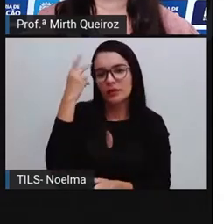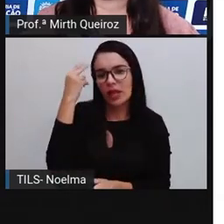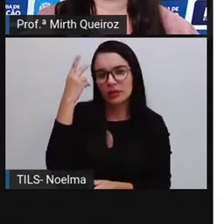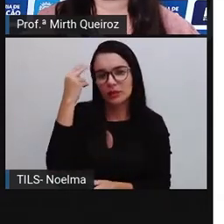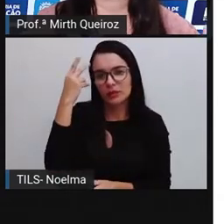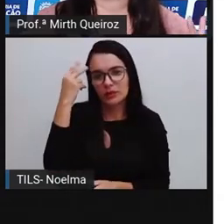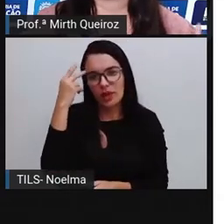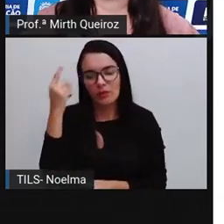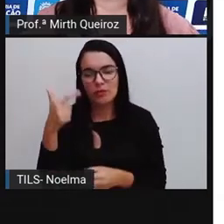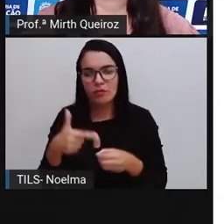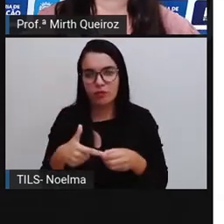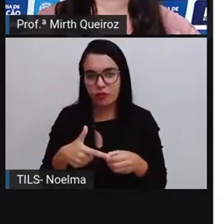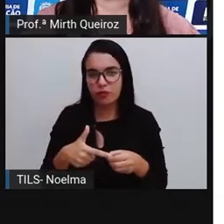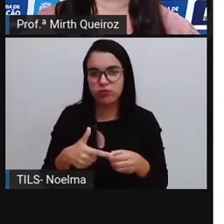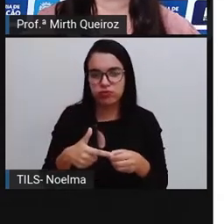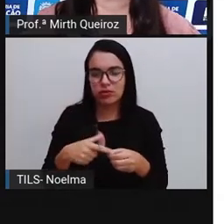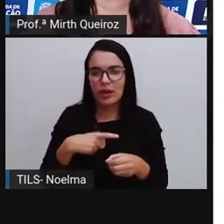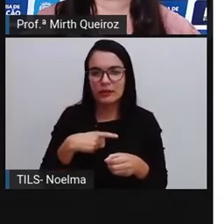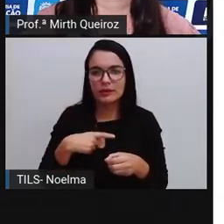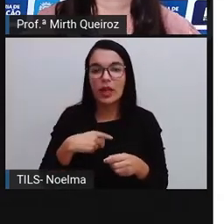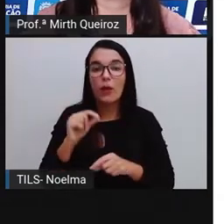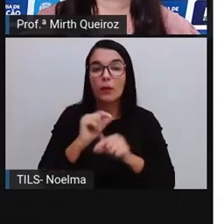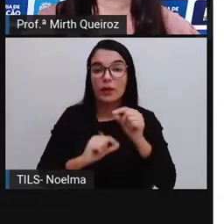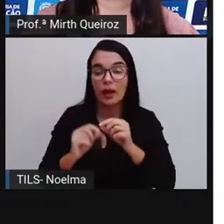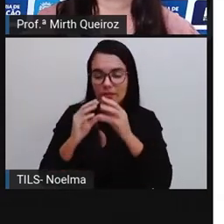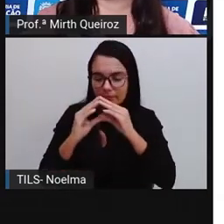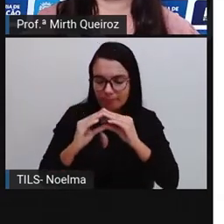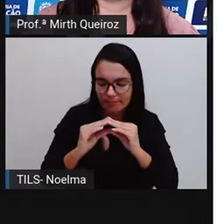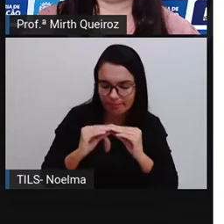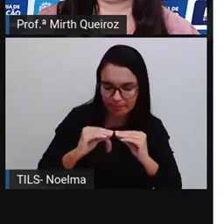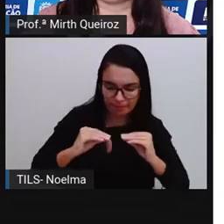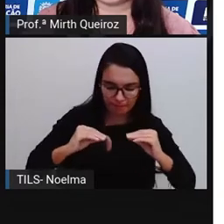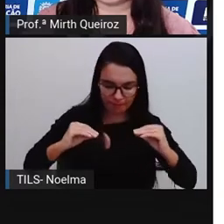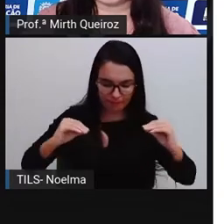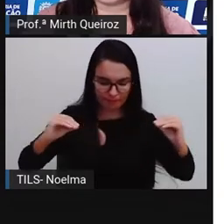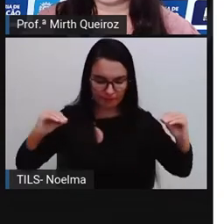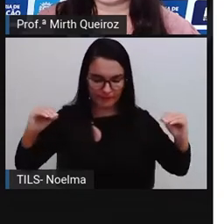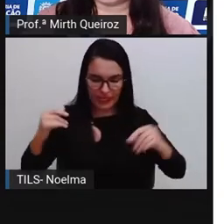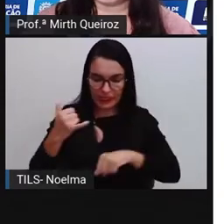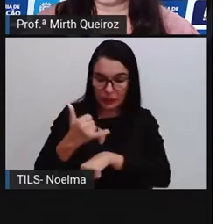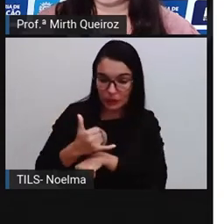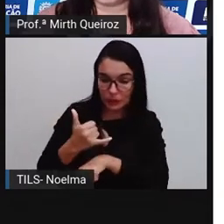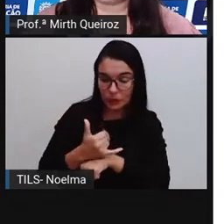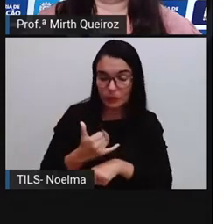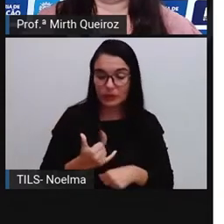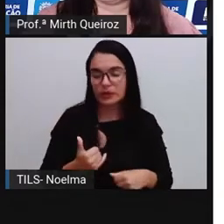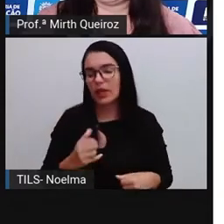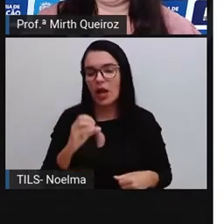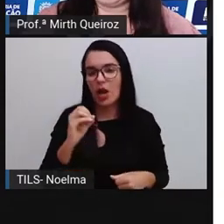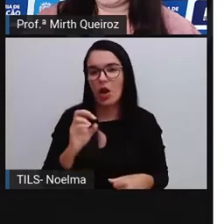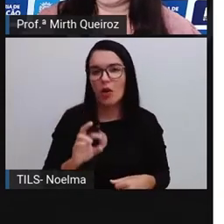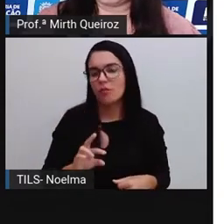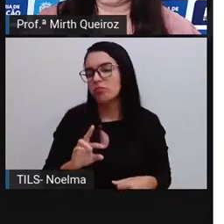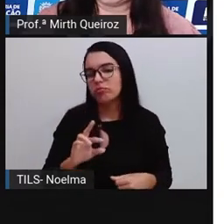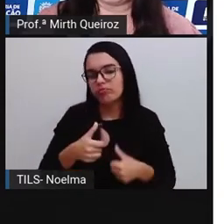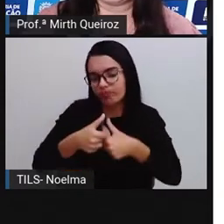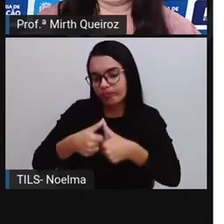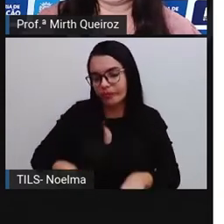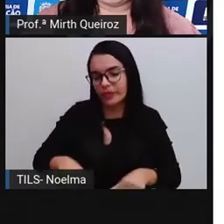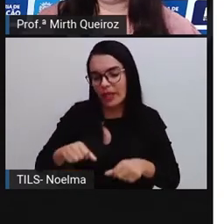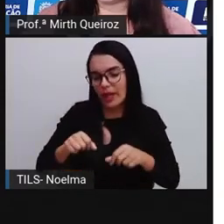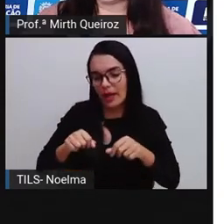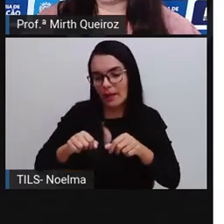surge a partir de quê? Da decomposição, né? De matéria orgânica, né? Que fica ali